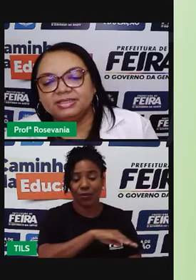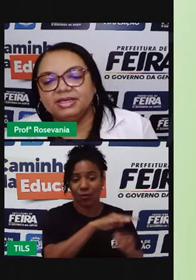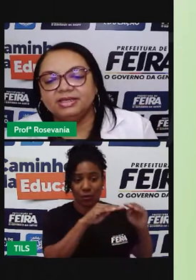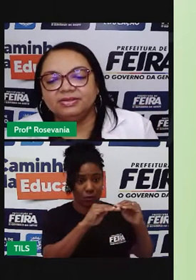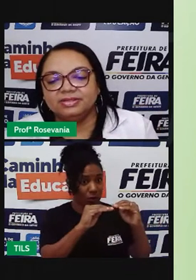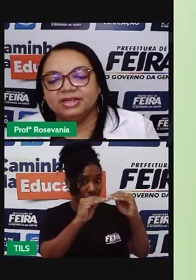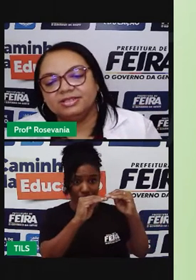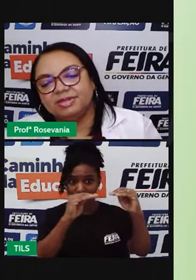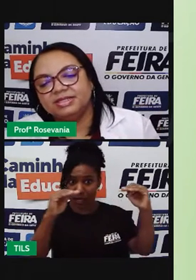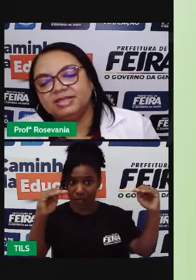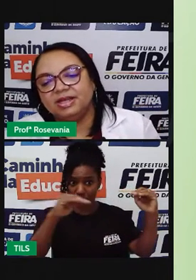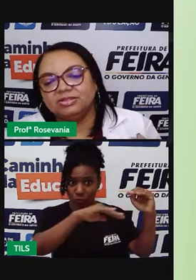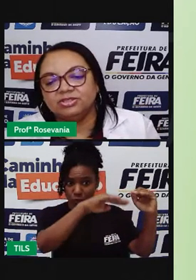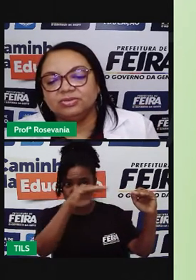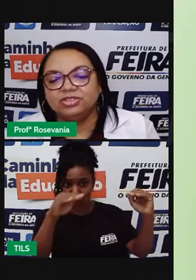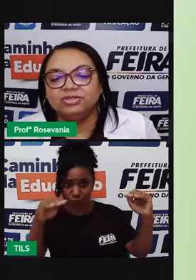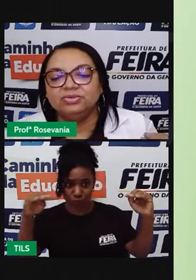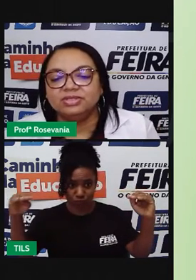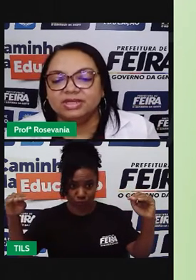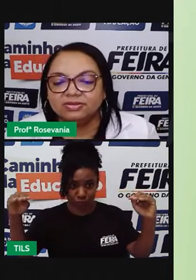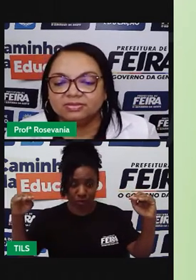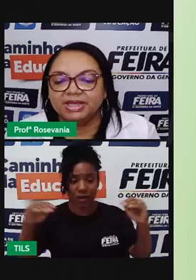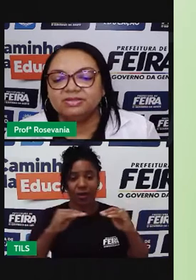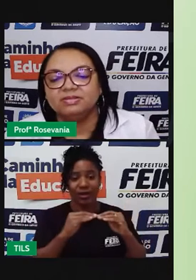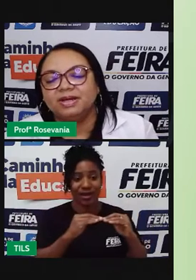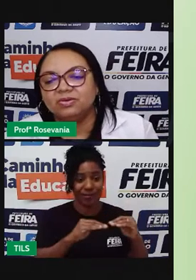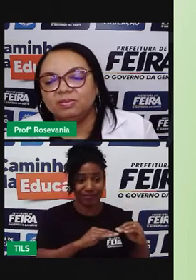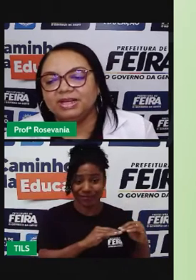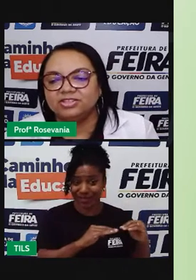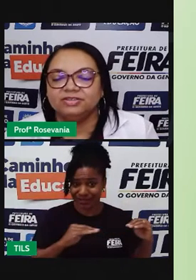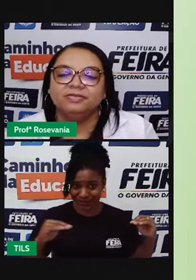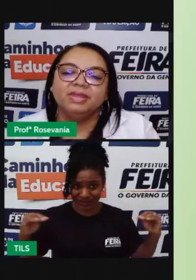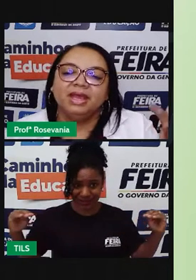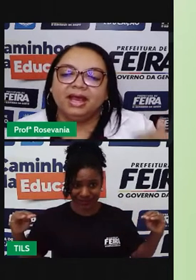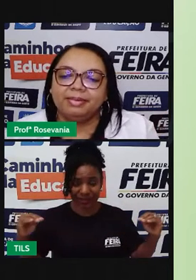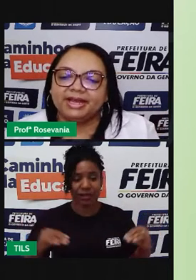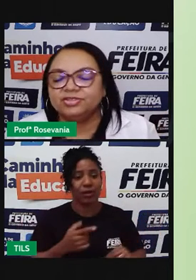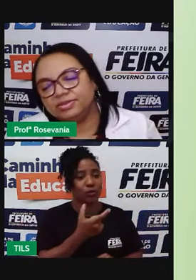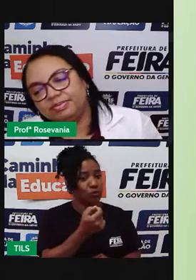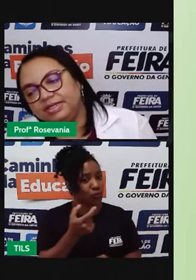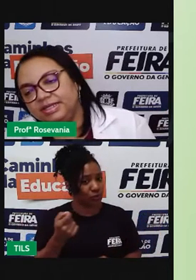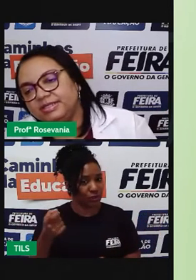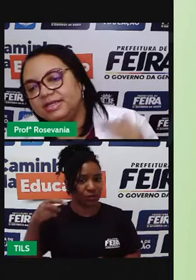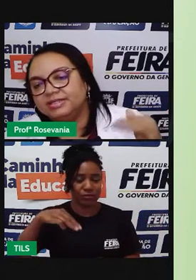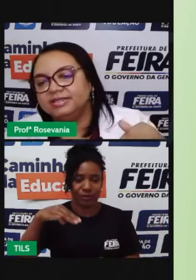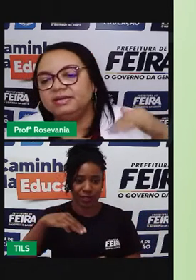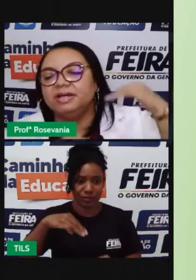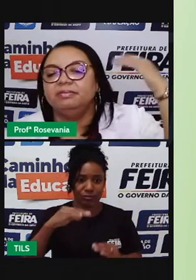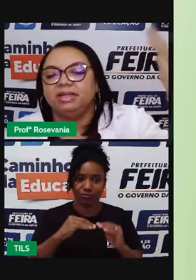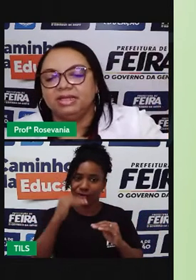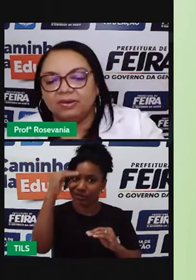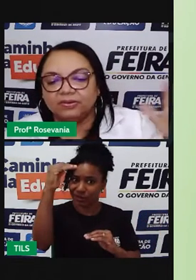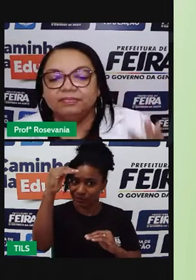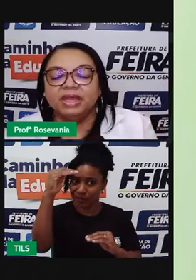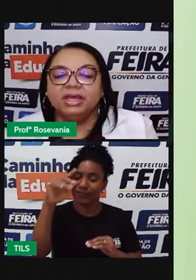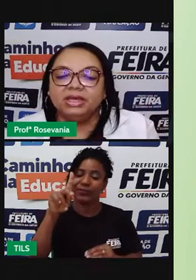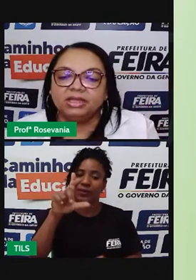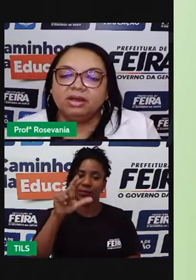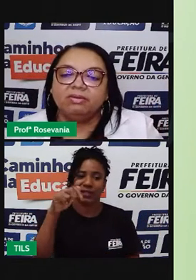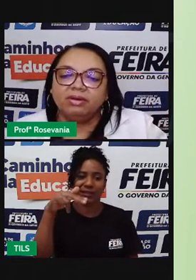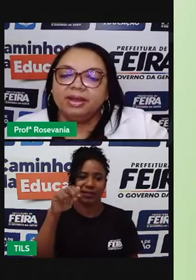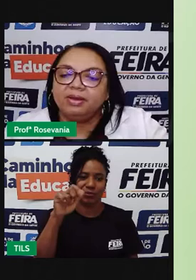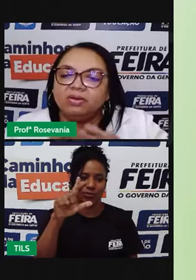estabelecidos, né, estabelecendo a altitude de 200 metros para o comparativo. Abaixo, planície, acima, planalto.